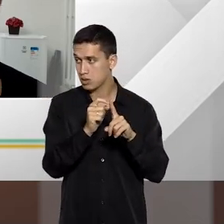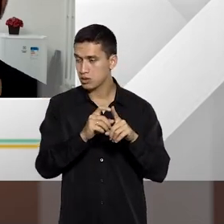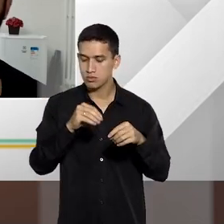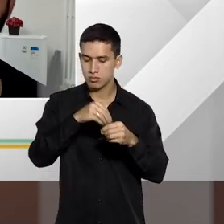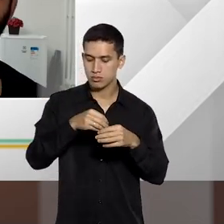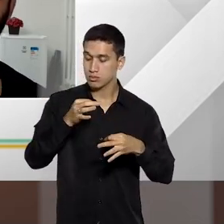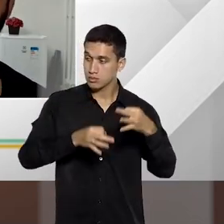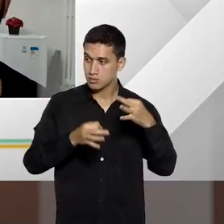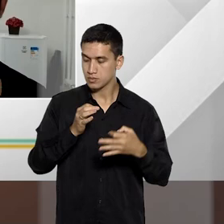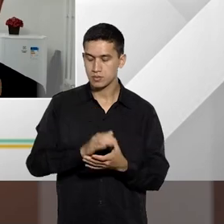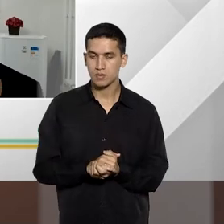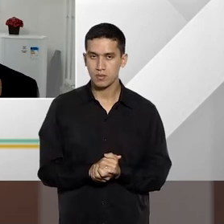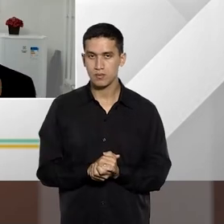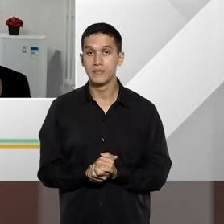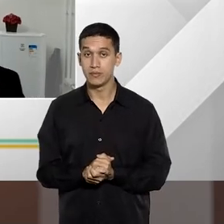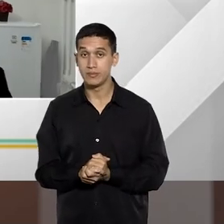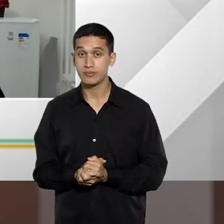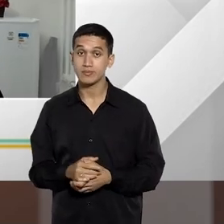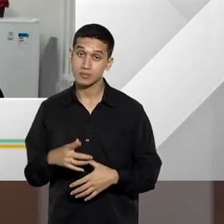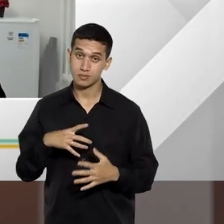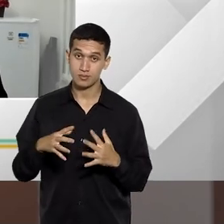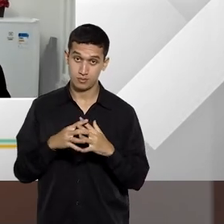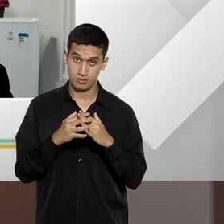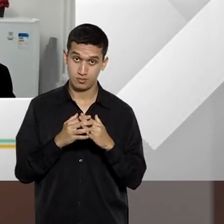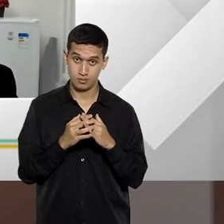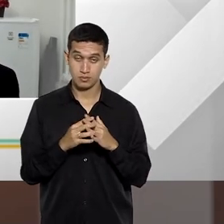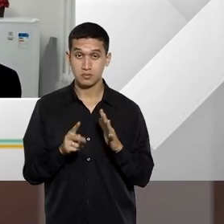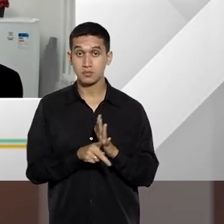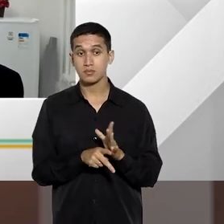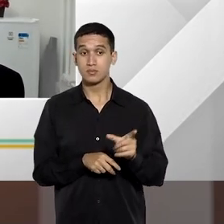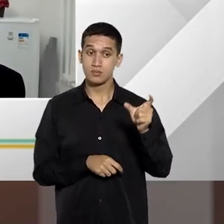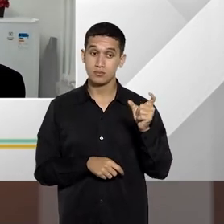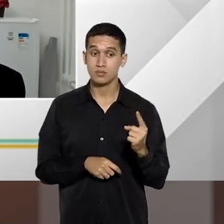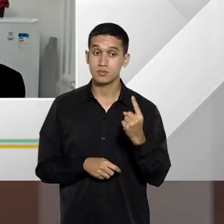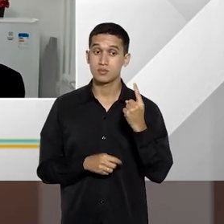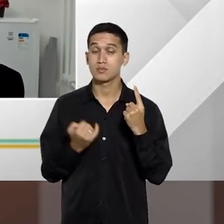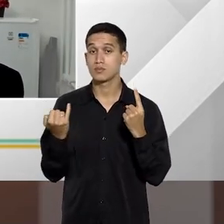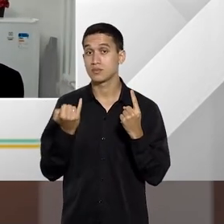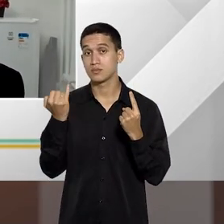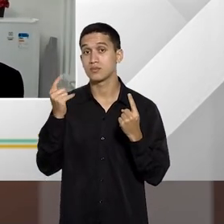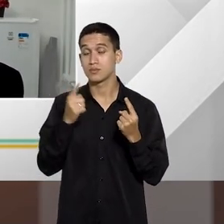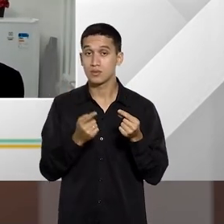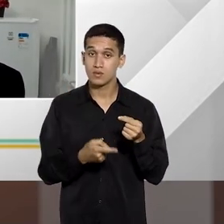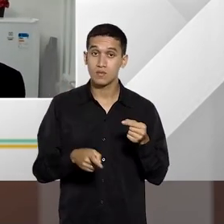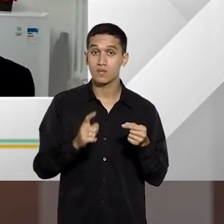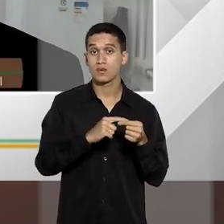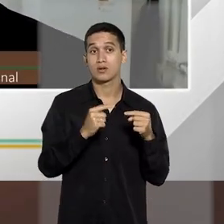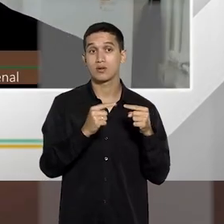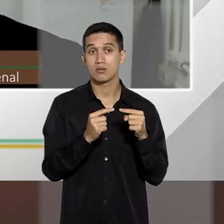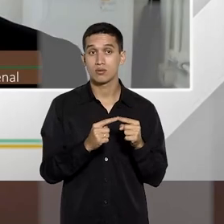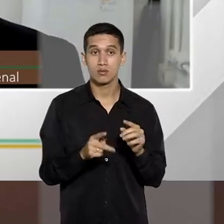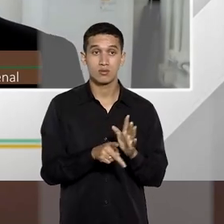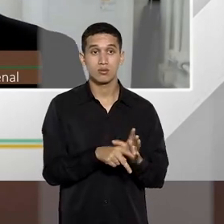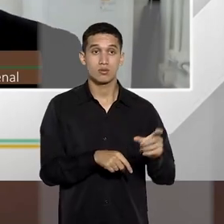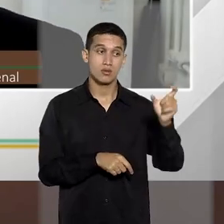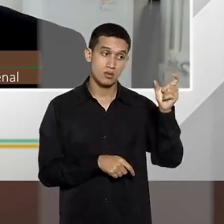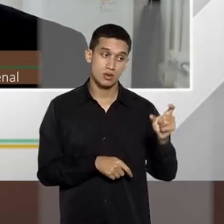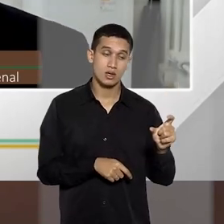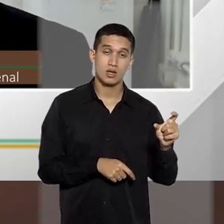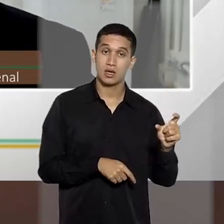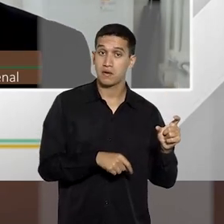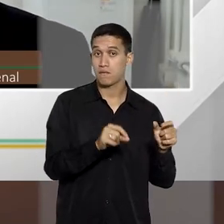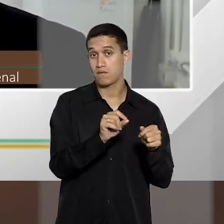É, essa confusão existe por conta de um elemento importante, que é justamente essa reiteração de condutas, reiteração de atos.